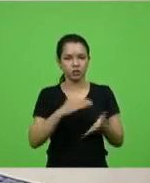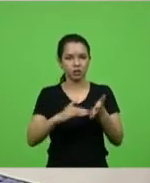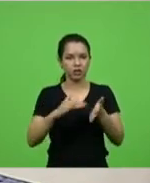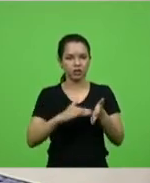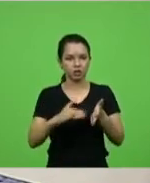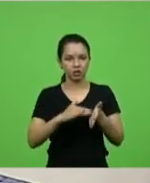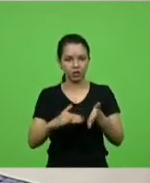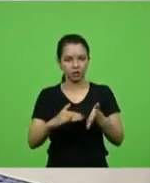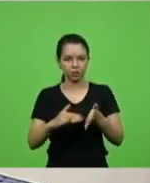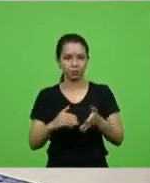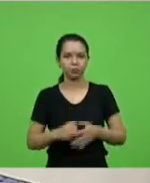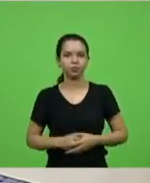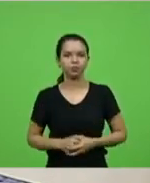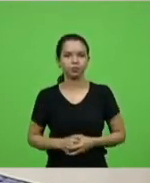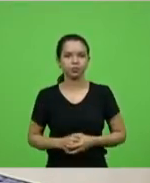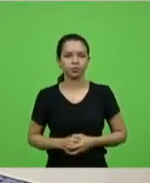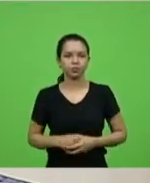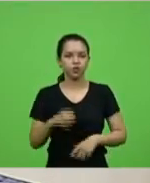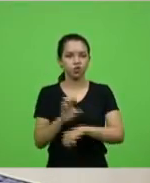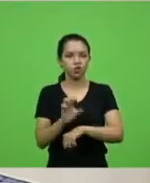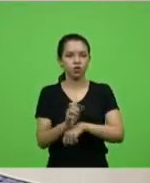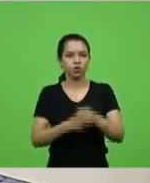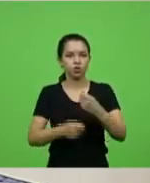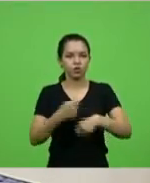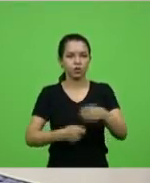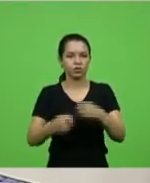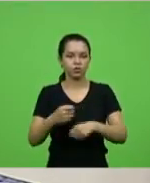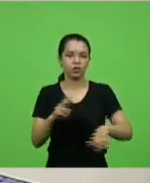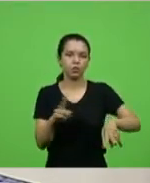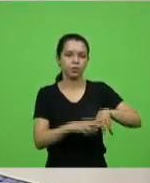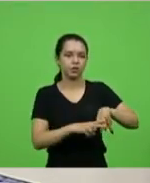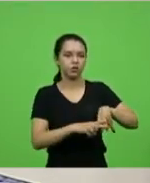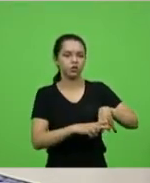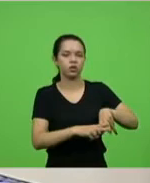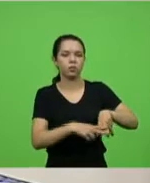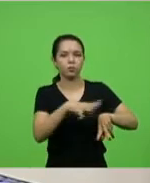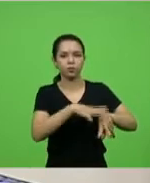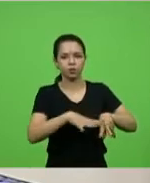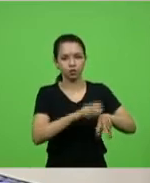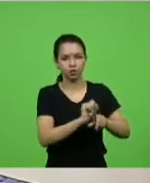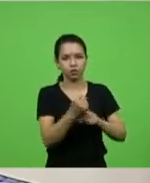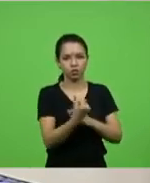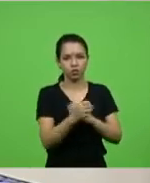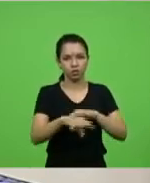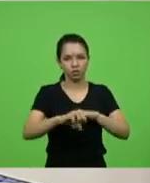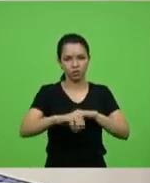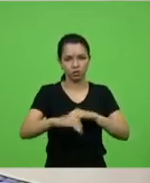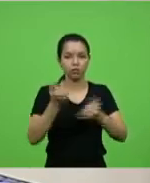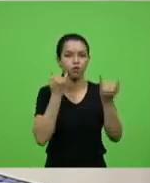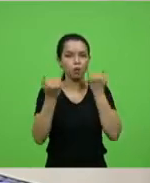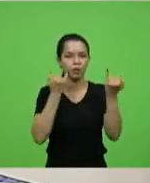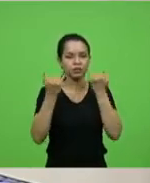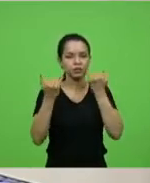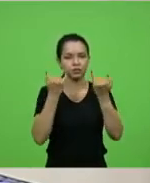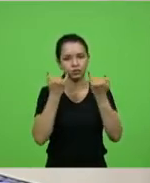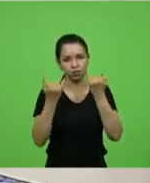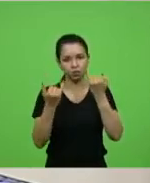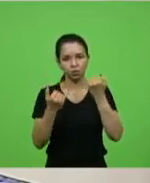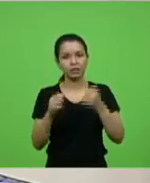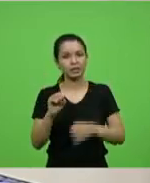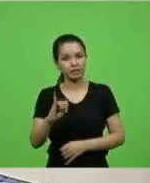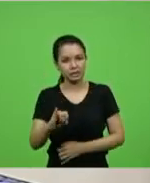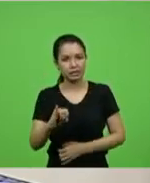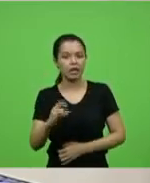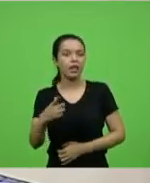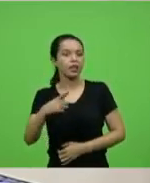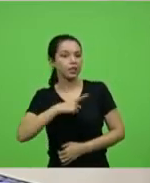do Estado da Administração Prisional sócio-educativa informações acerca da existência